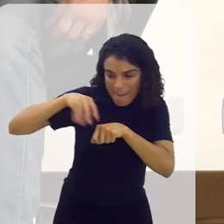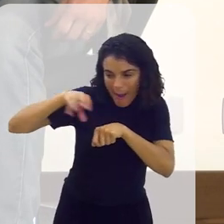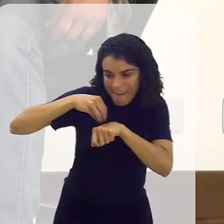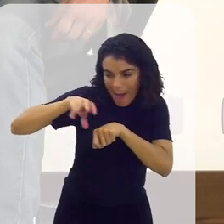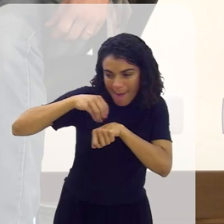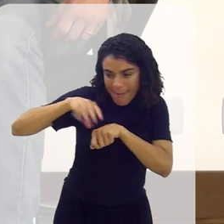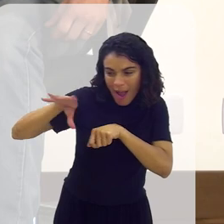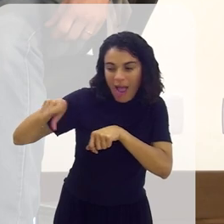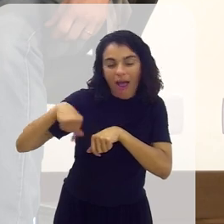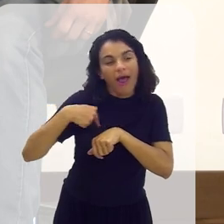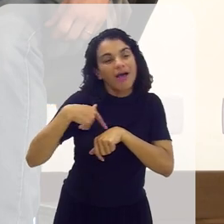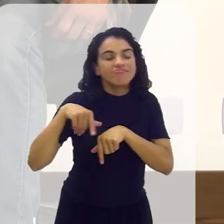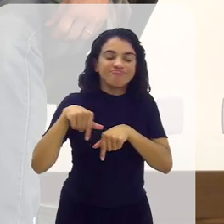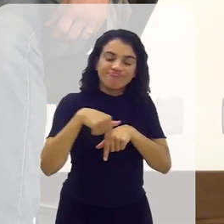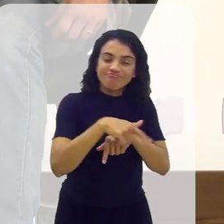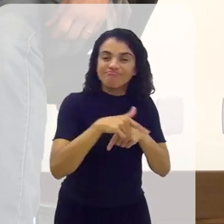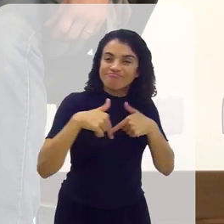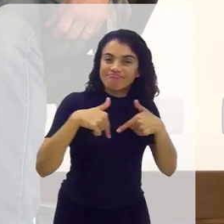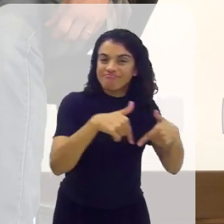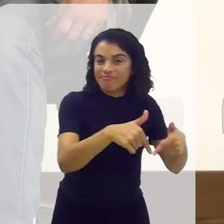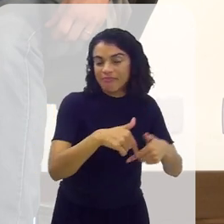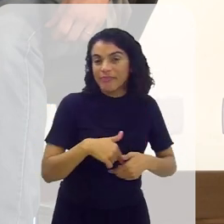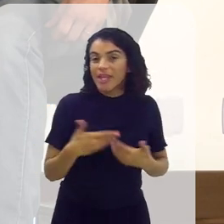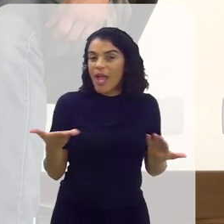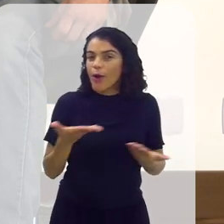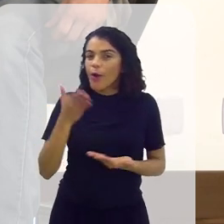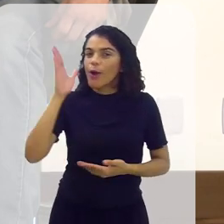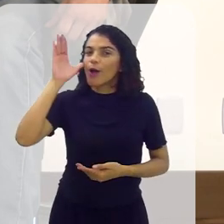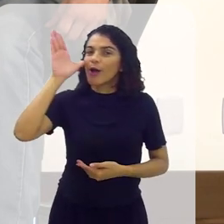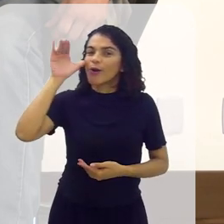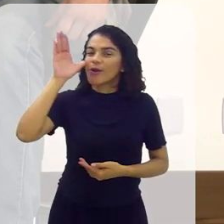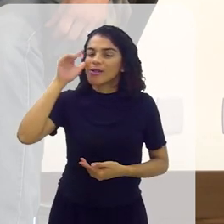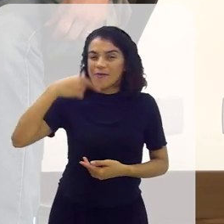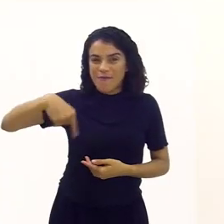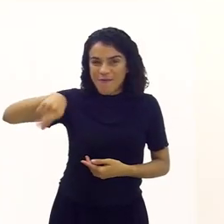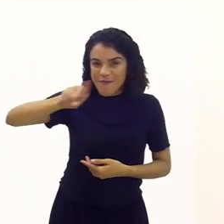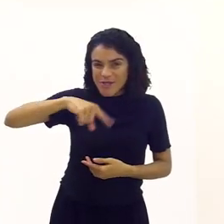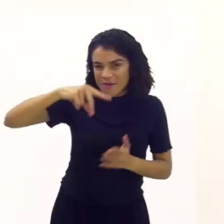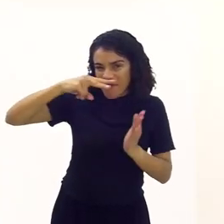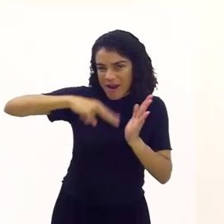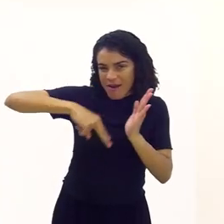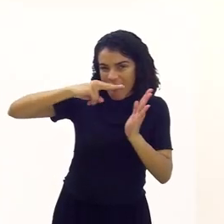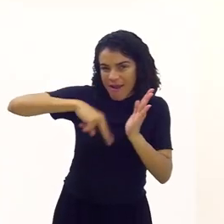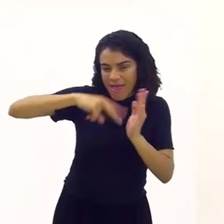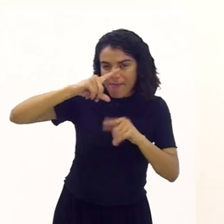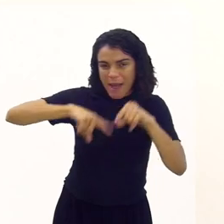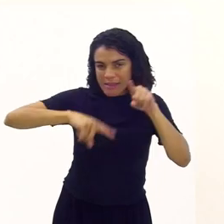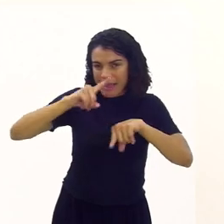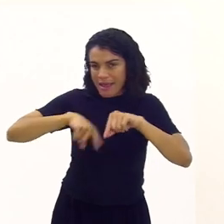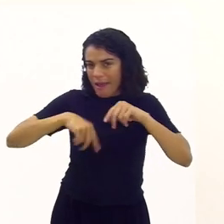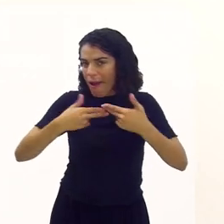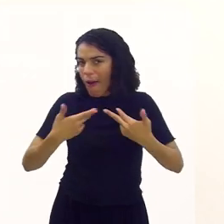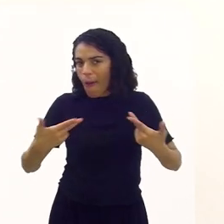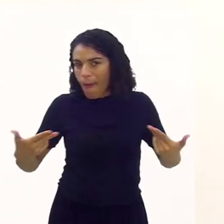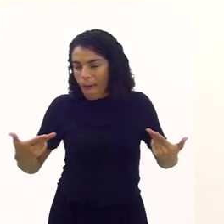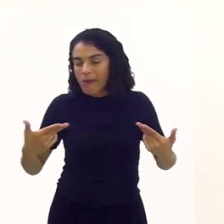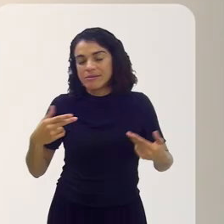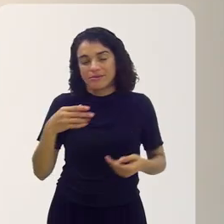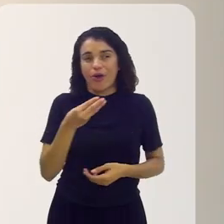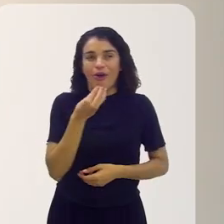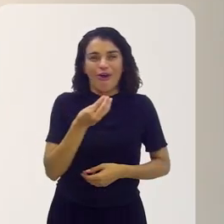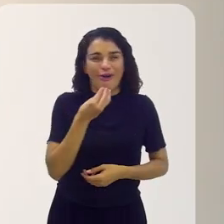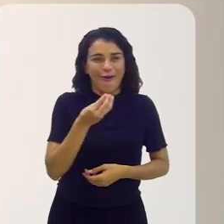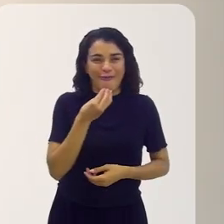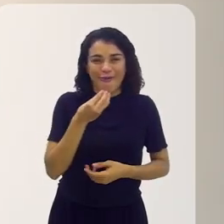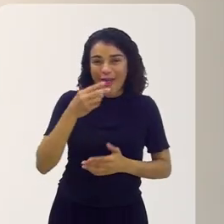caminhos que a gente quer. E aí agora vem a curiosidade. Vocês vão ter que ler alguma coisa antes? Com